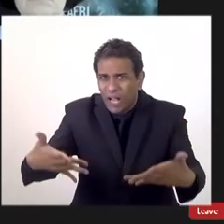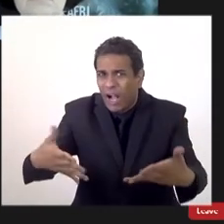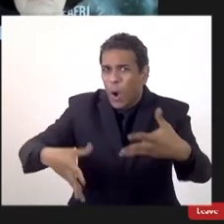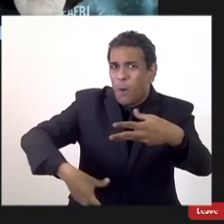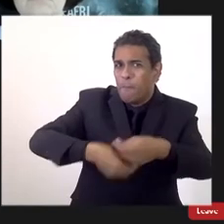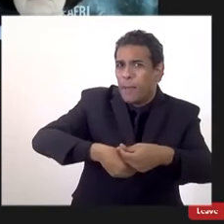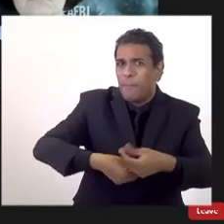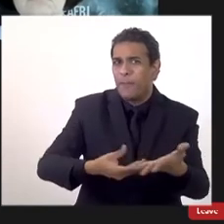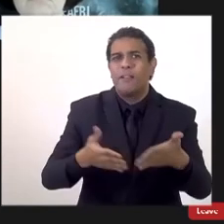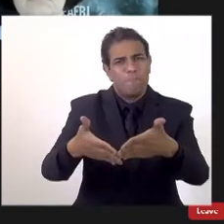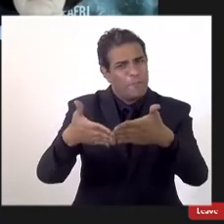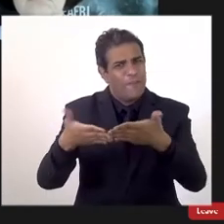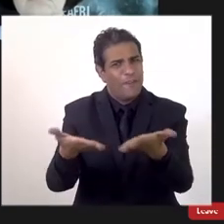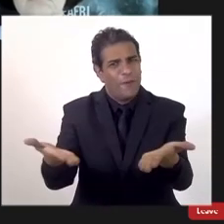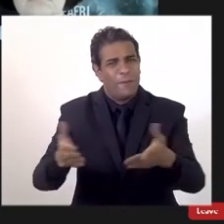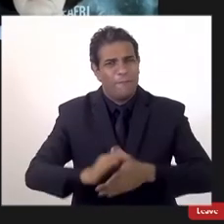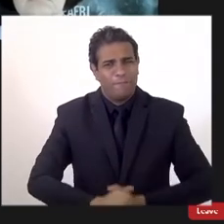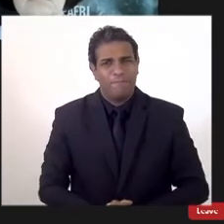por favor então